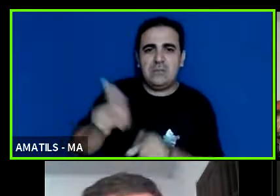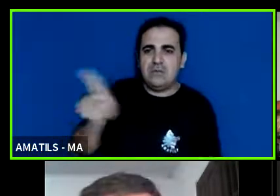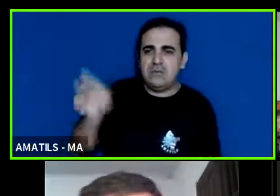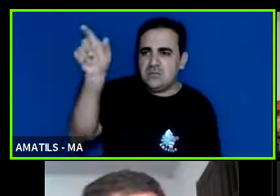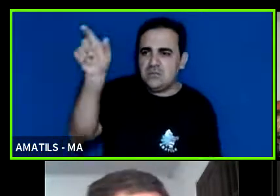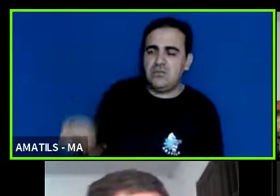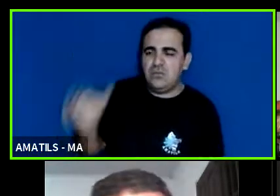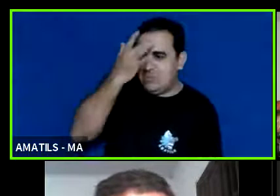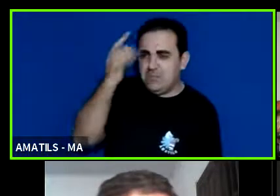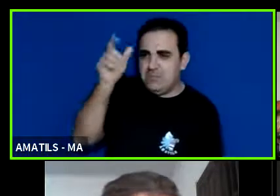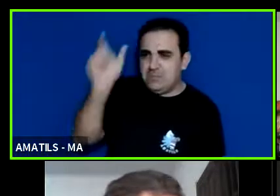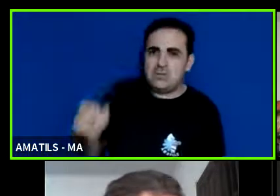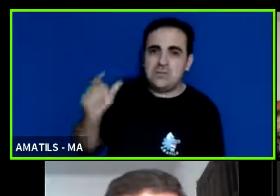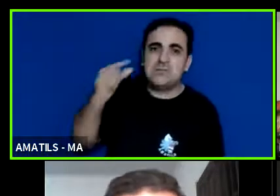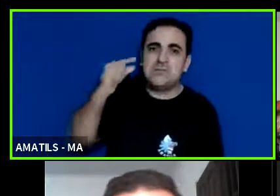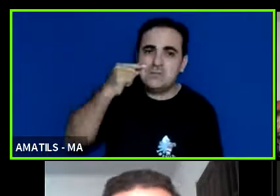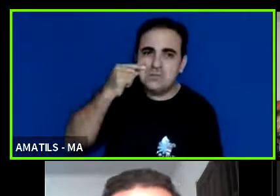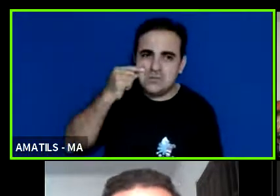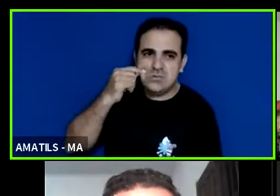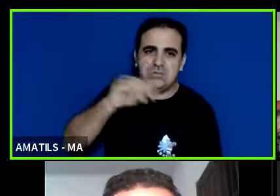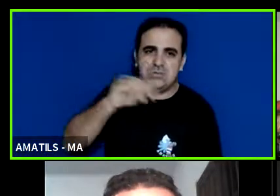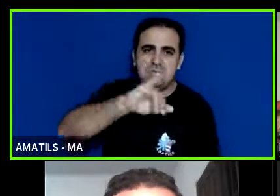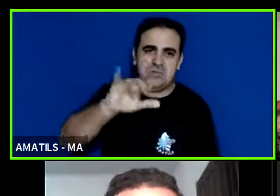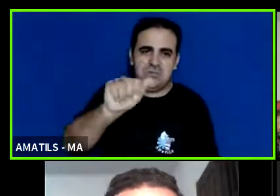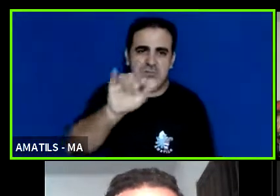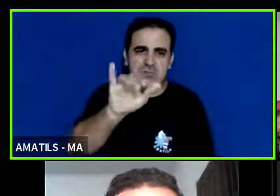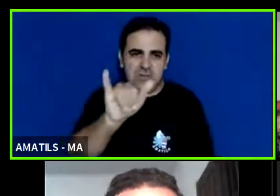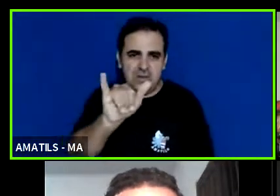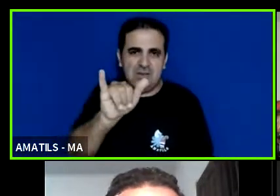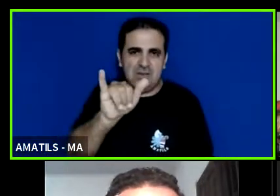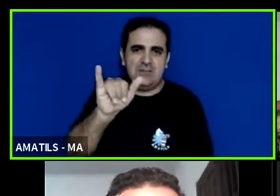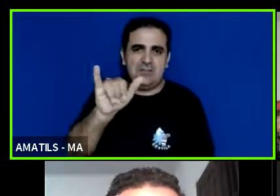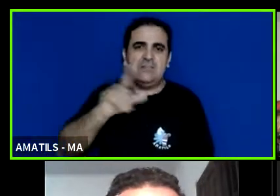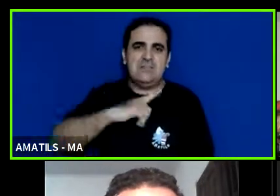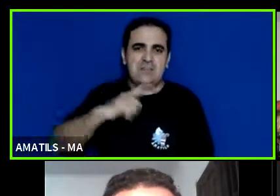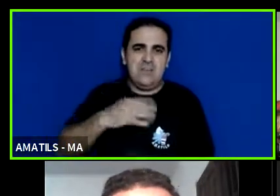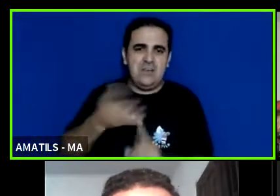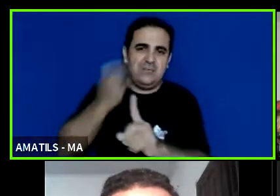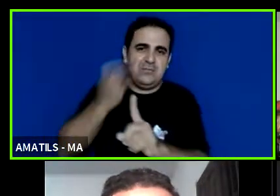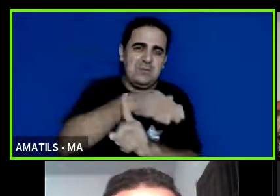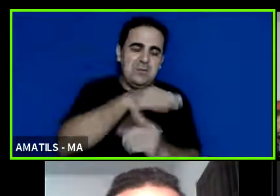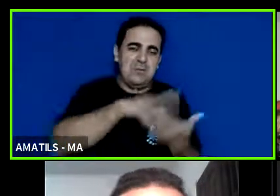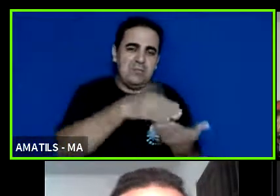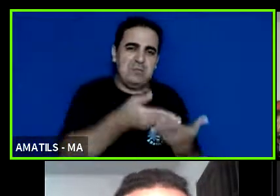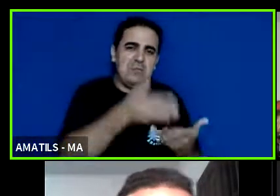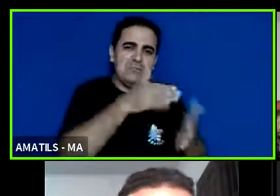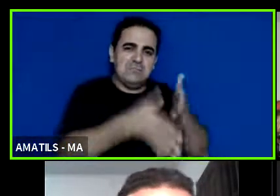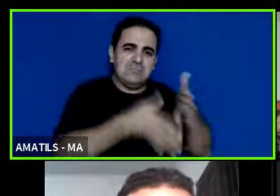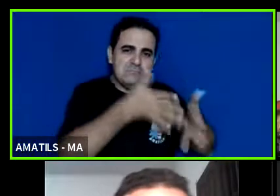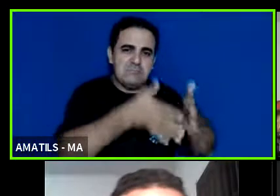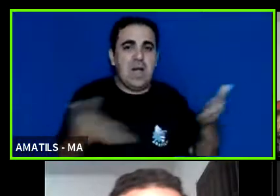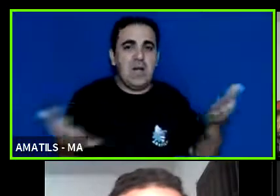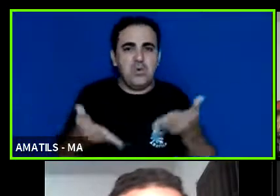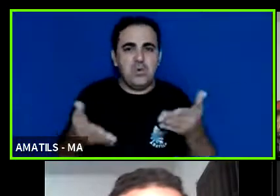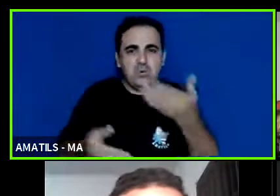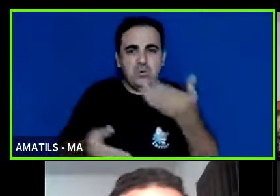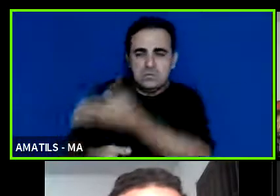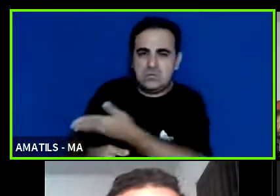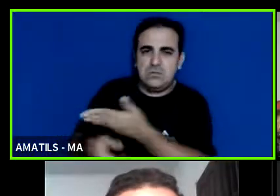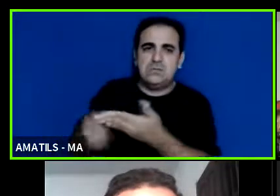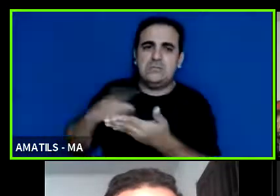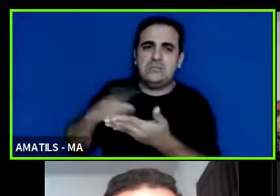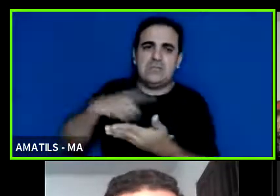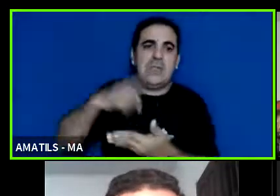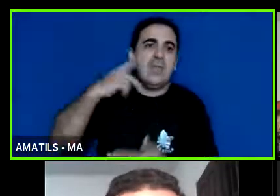da presidente Jace a Jace que esteve no primeiro momento fazendo a interpretação e agora está o